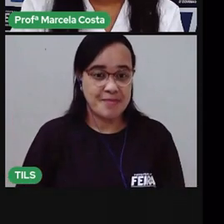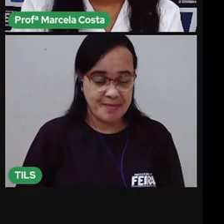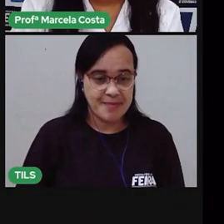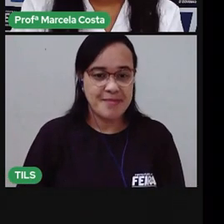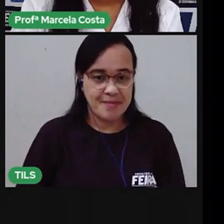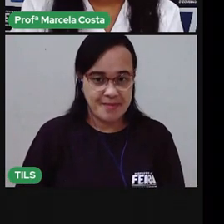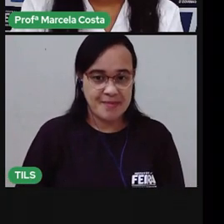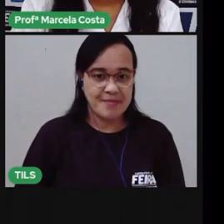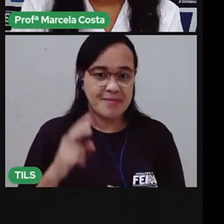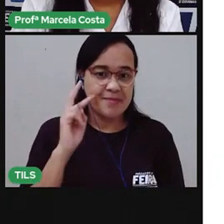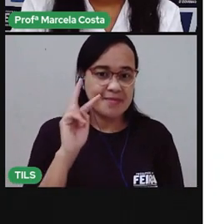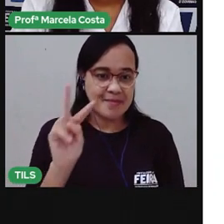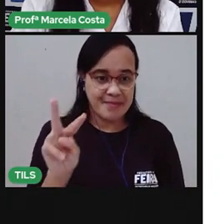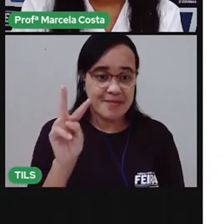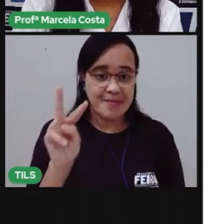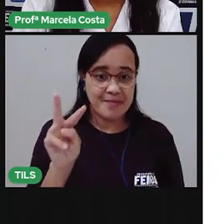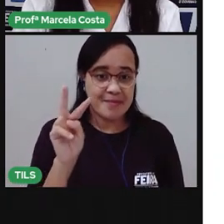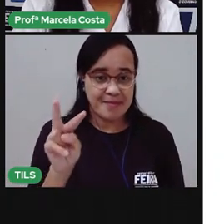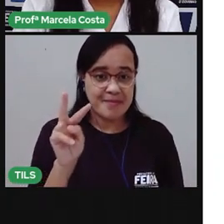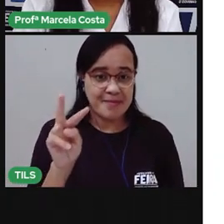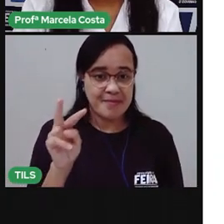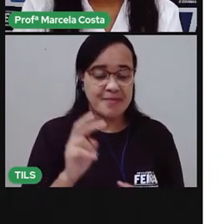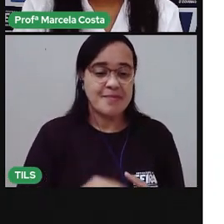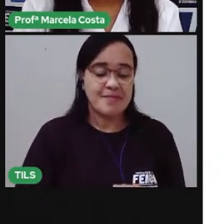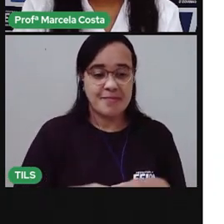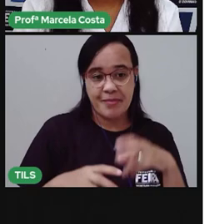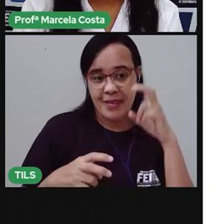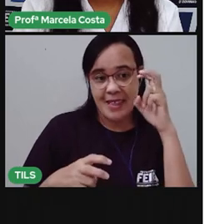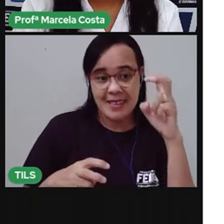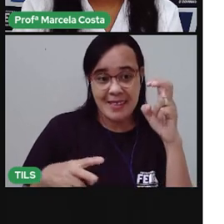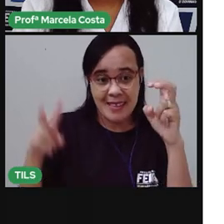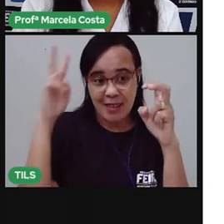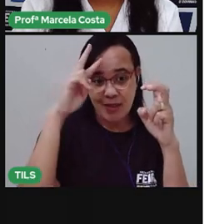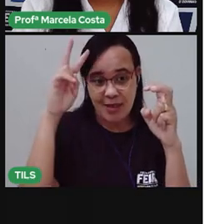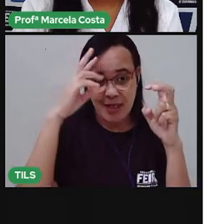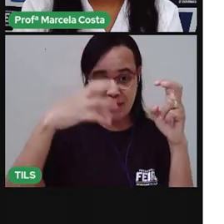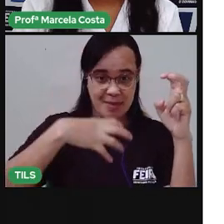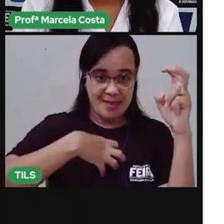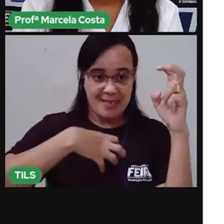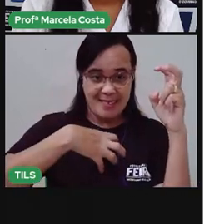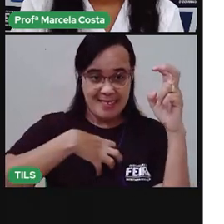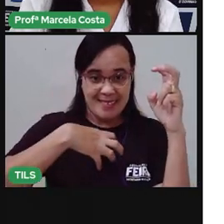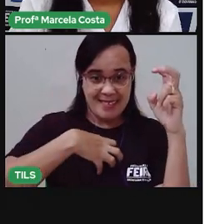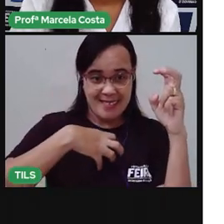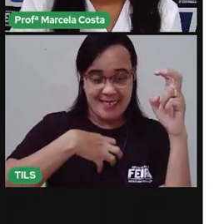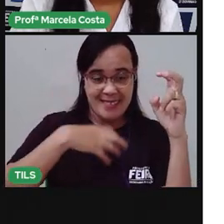Que está aqui, ó. Dos cinco sentidos. joguinho da escola games.